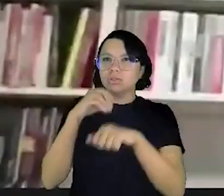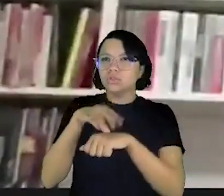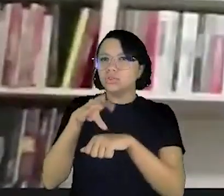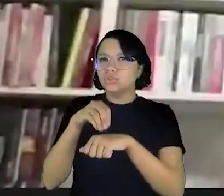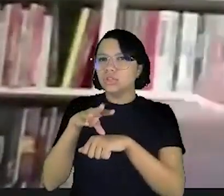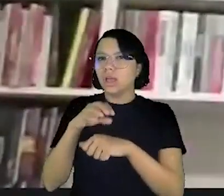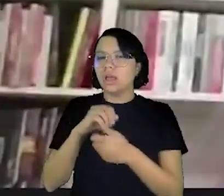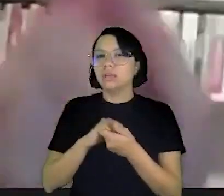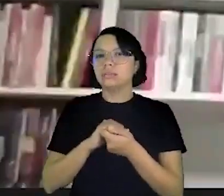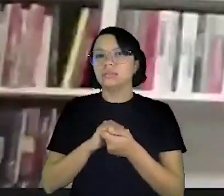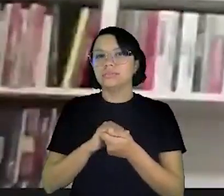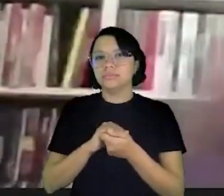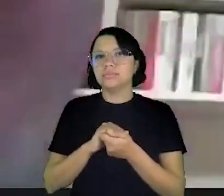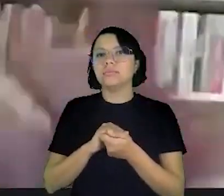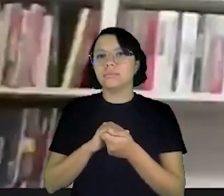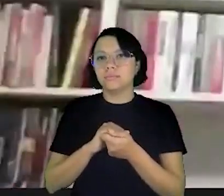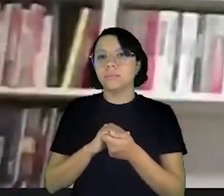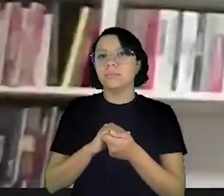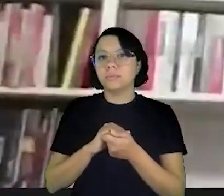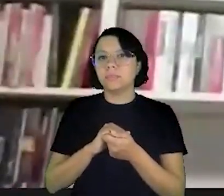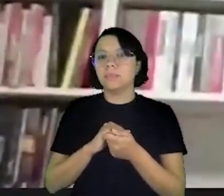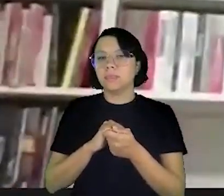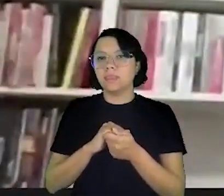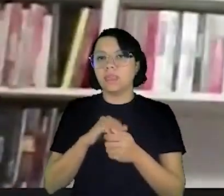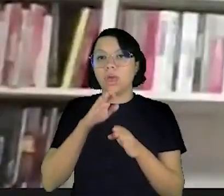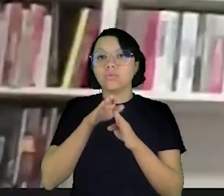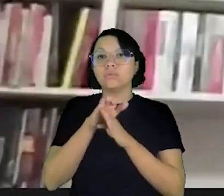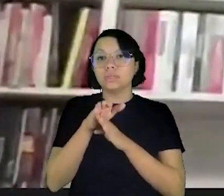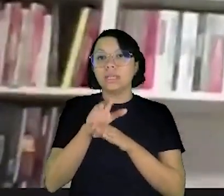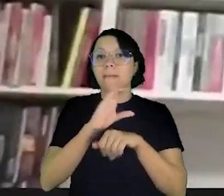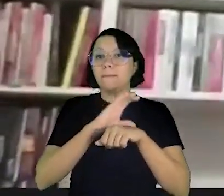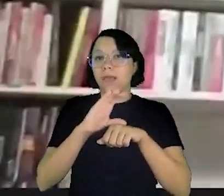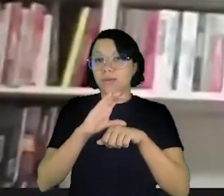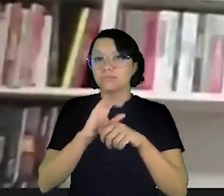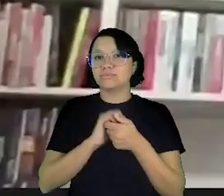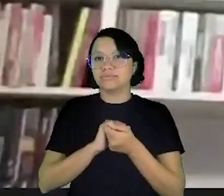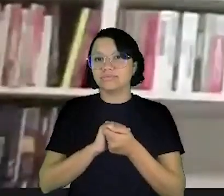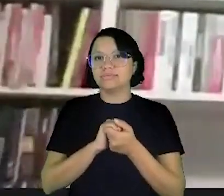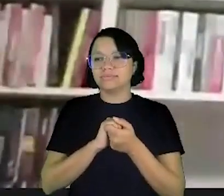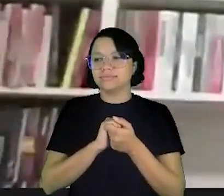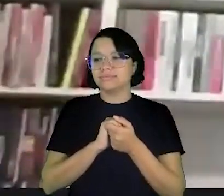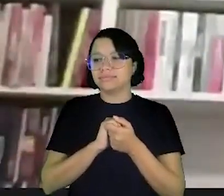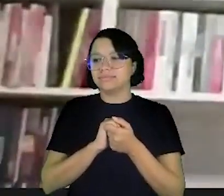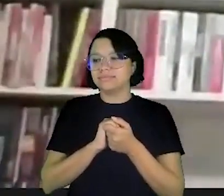informações muito interessantes dicas e indicação para curso